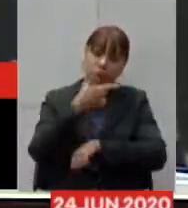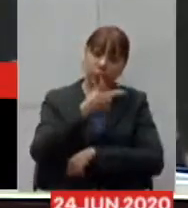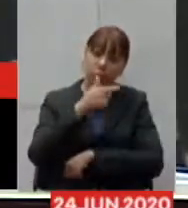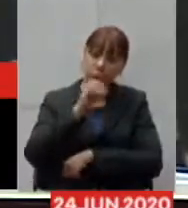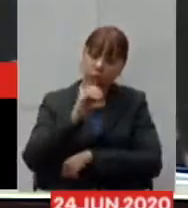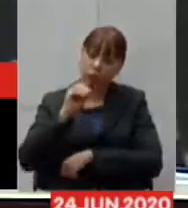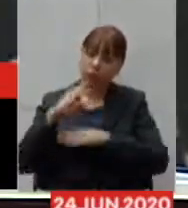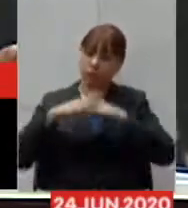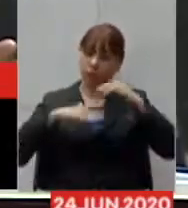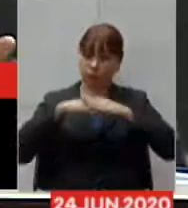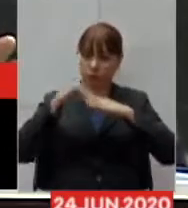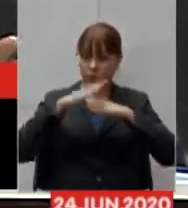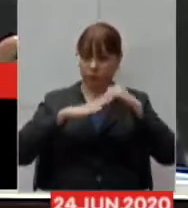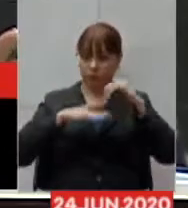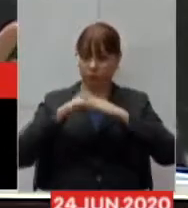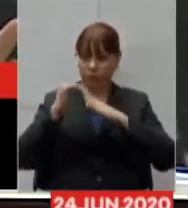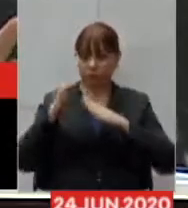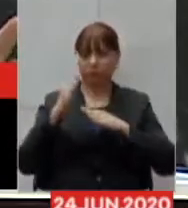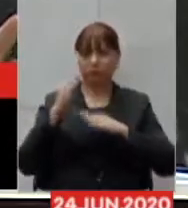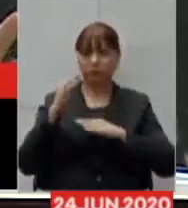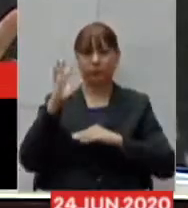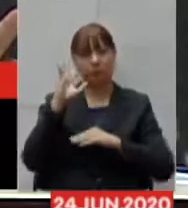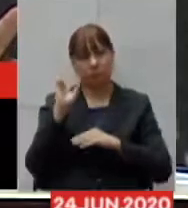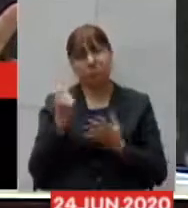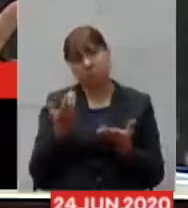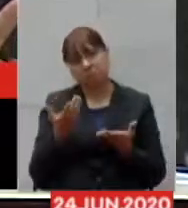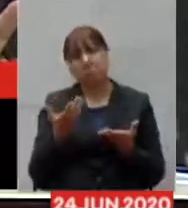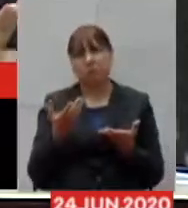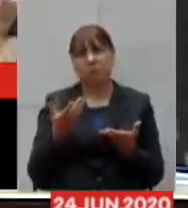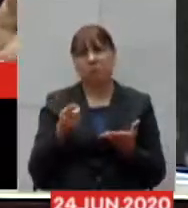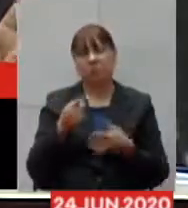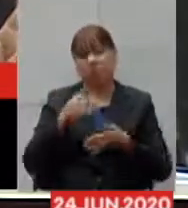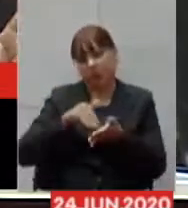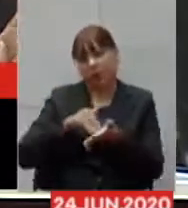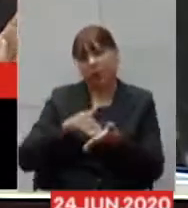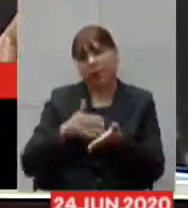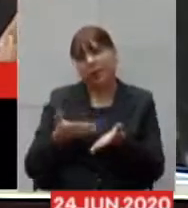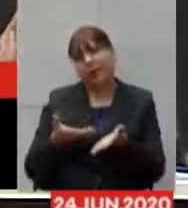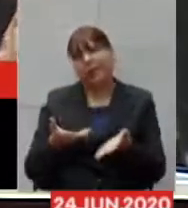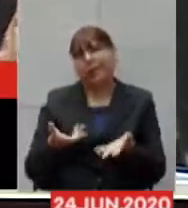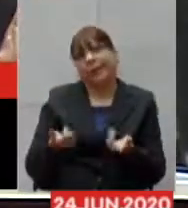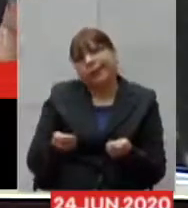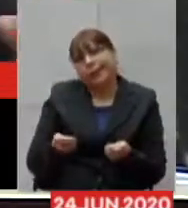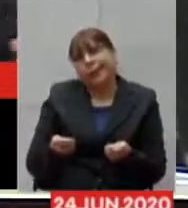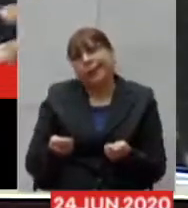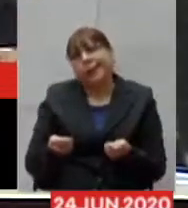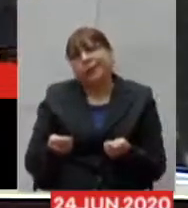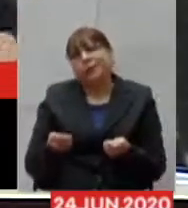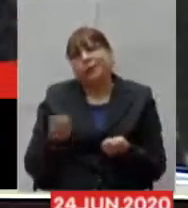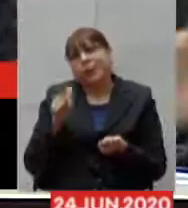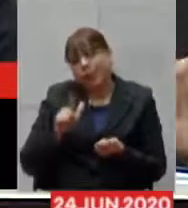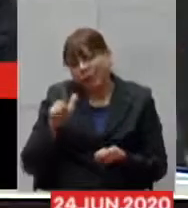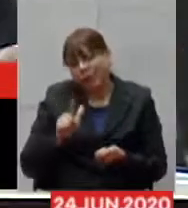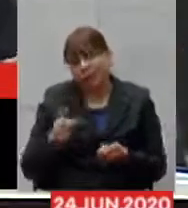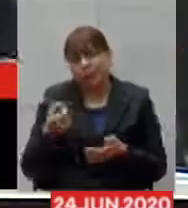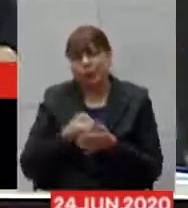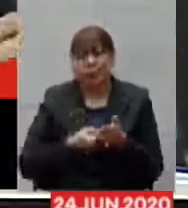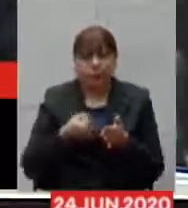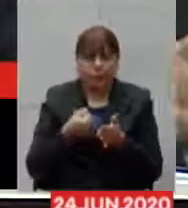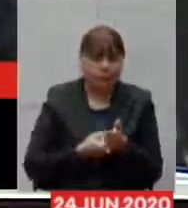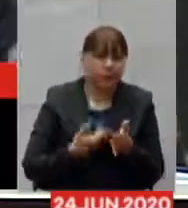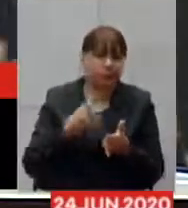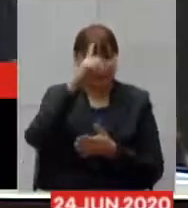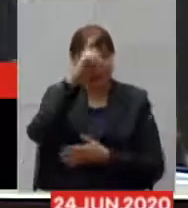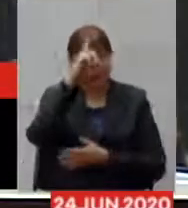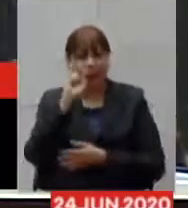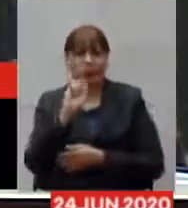e eu entendo que a secretaria é claro que essa luta para colocar o hospital de Belo